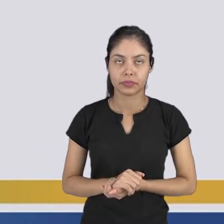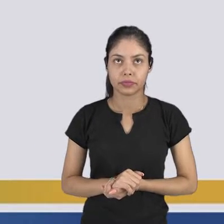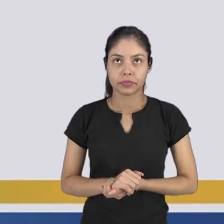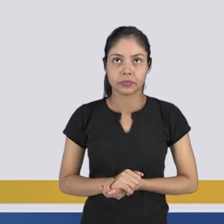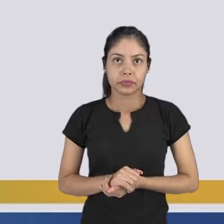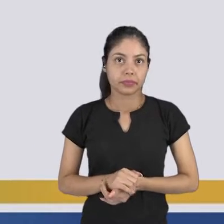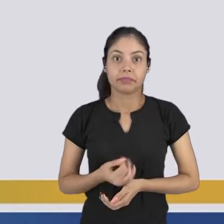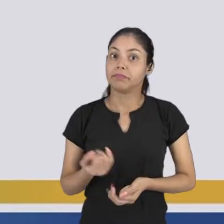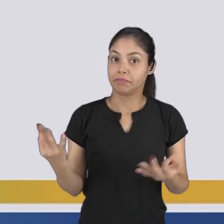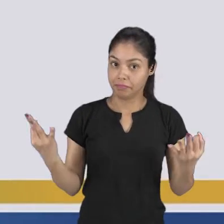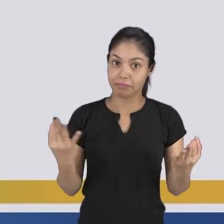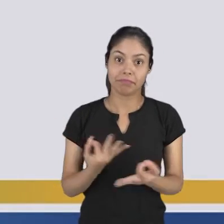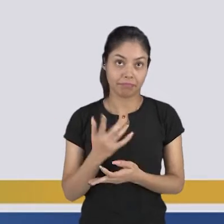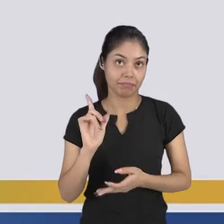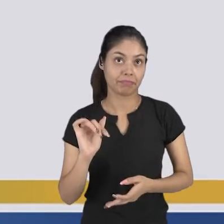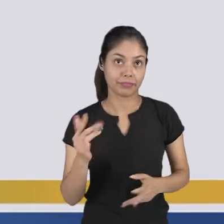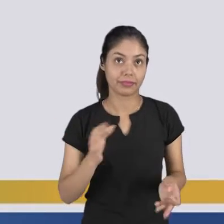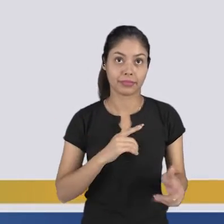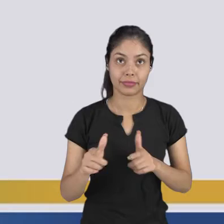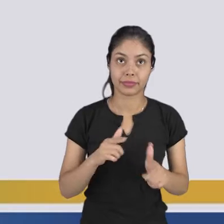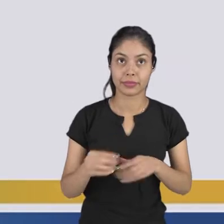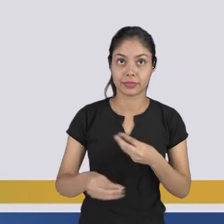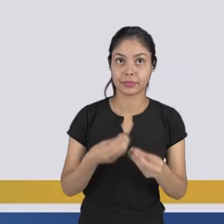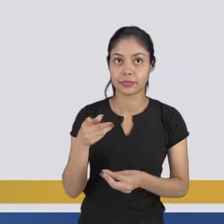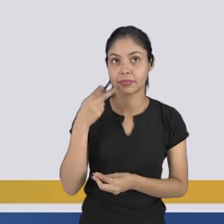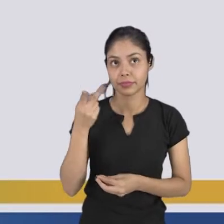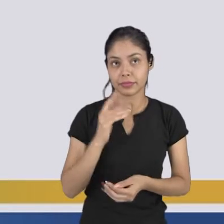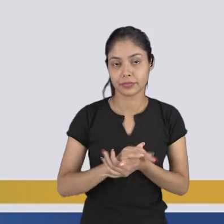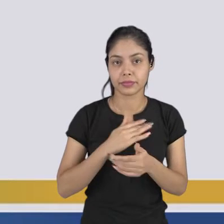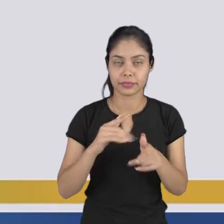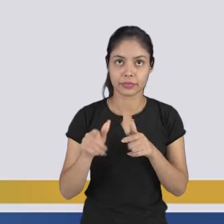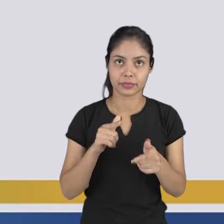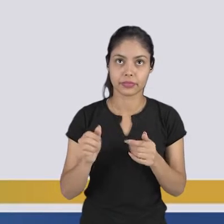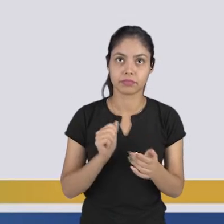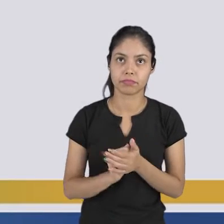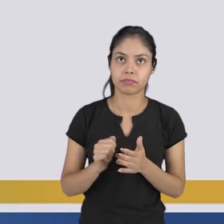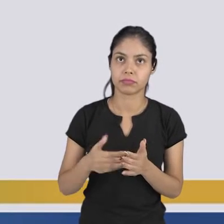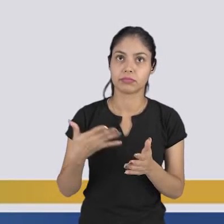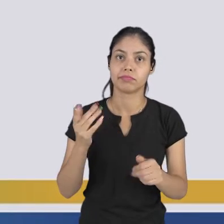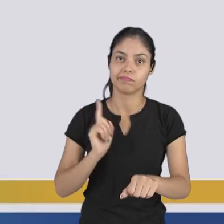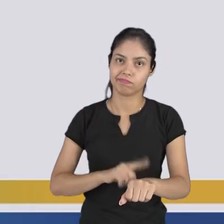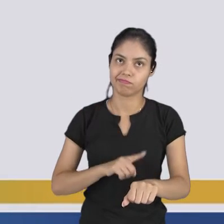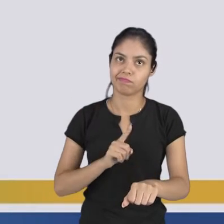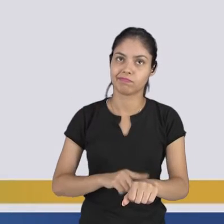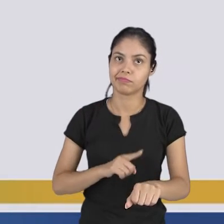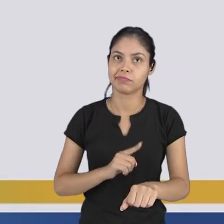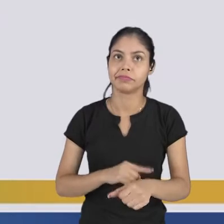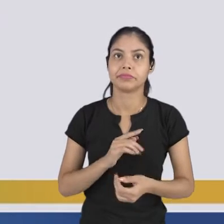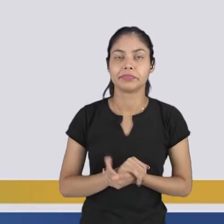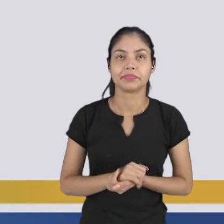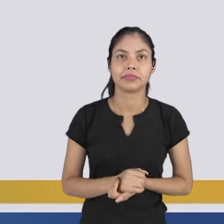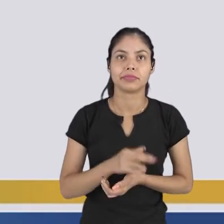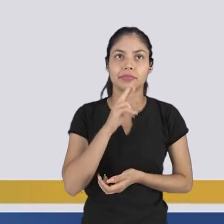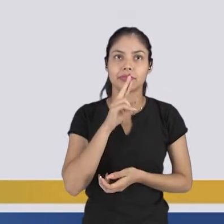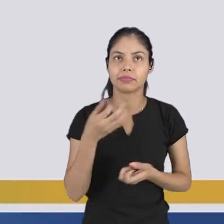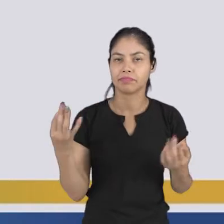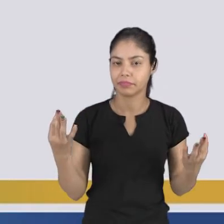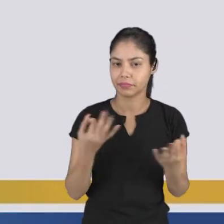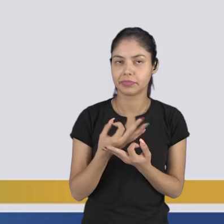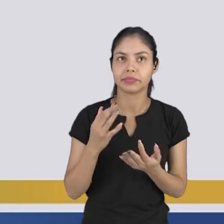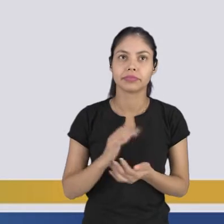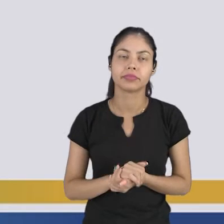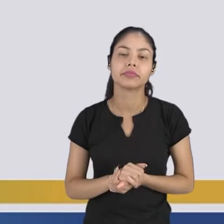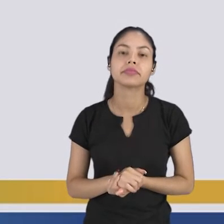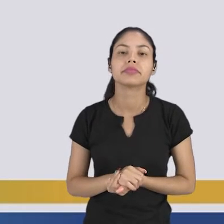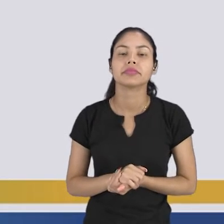Gente, é incrível um trabalho desse. E como eu falei, realmente é um trabalho que leva bastante tempo. Mas o resultado realmente fica